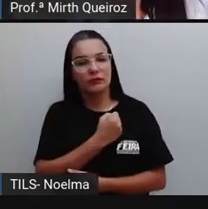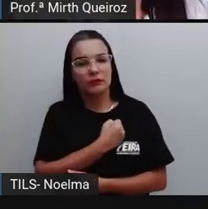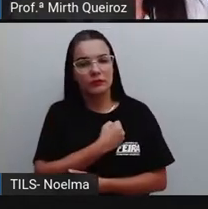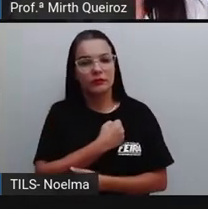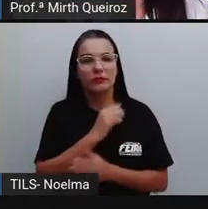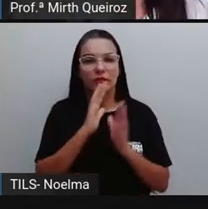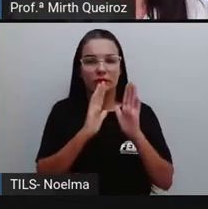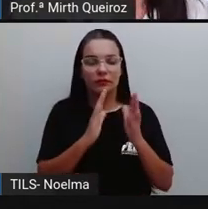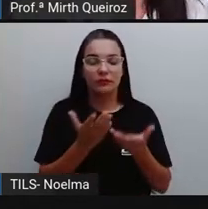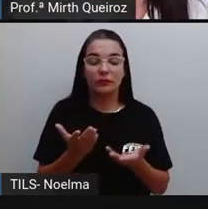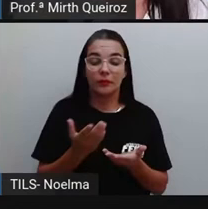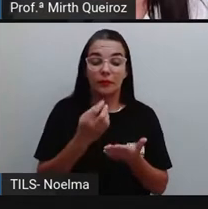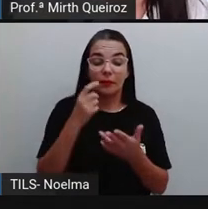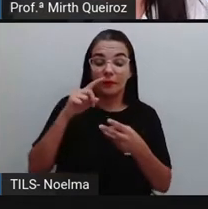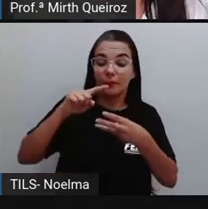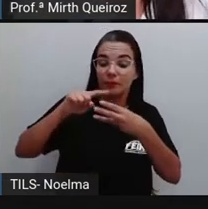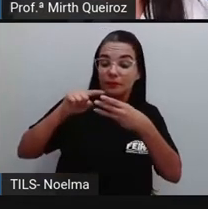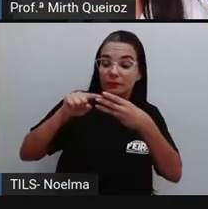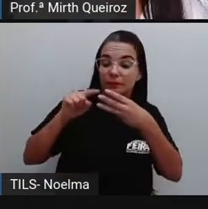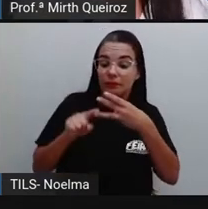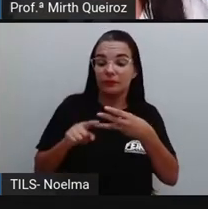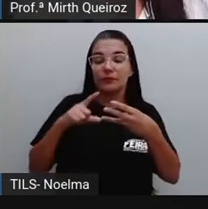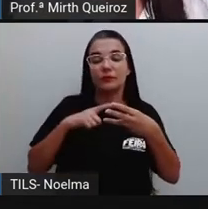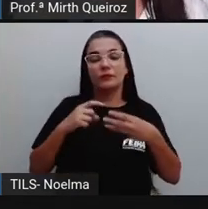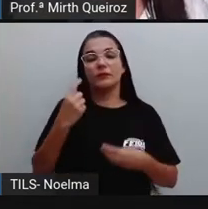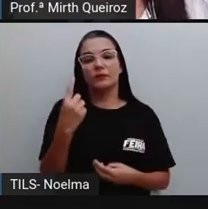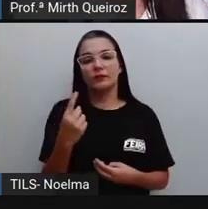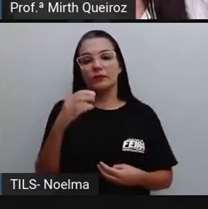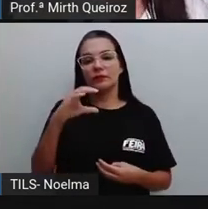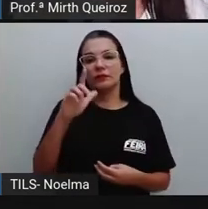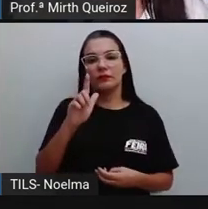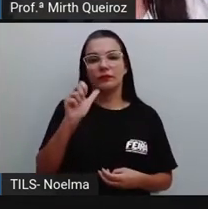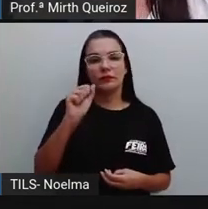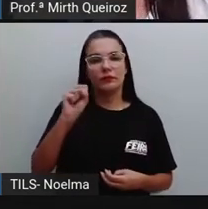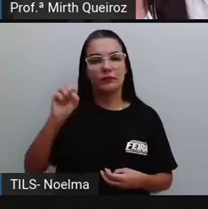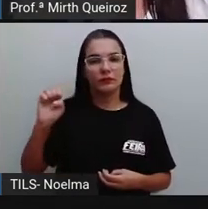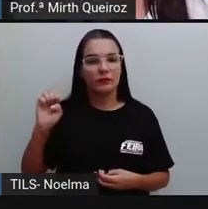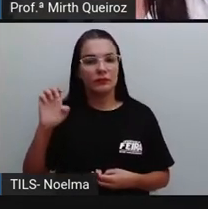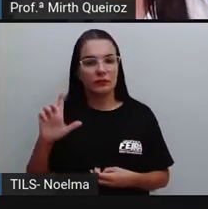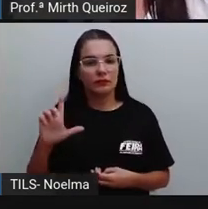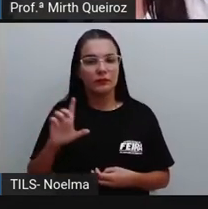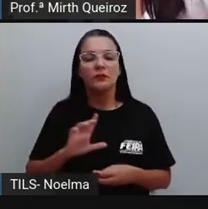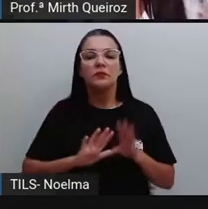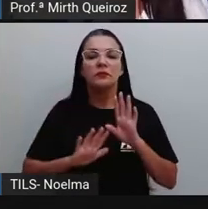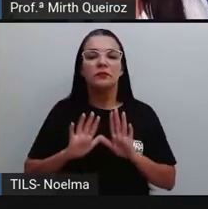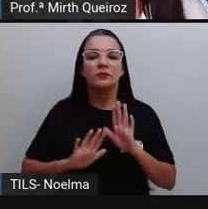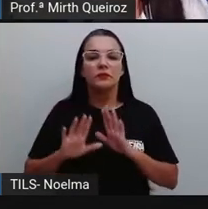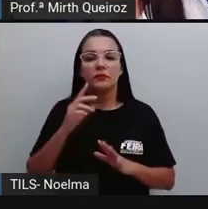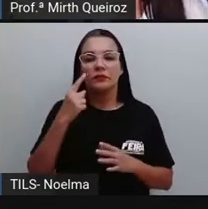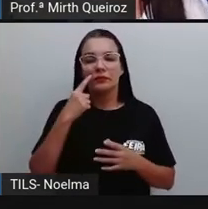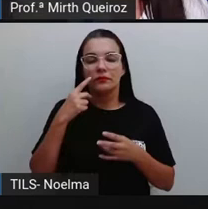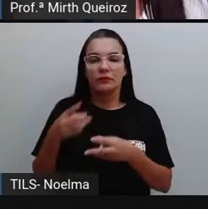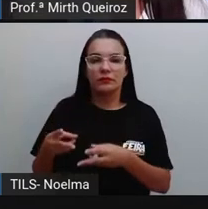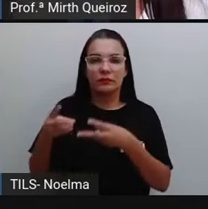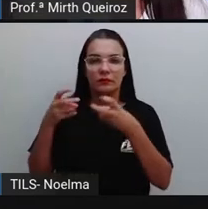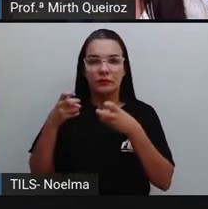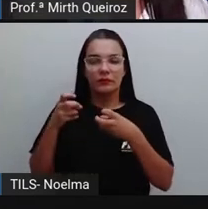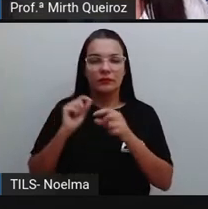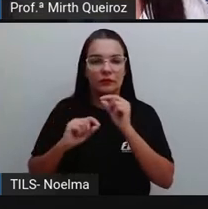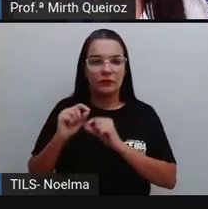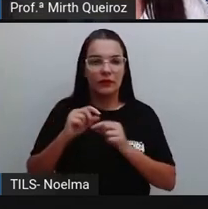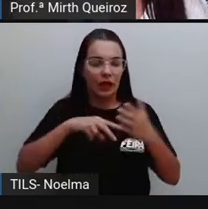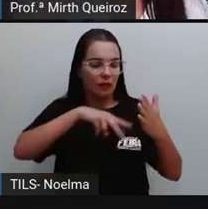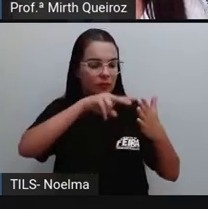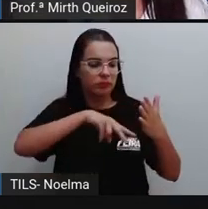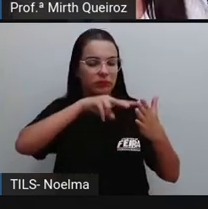A cada três algarismos, nós temos uma classe. E observe lá no início, para a gente ler um número, para